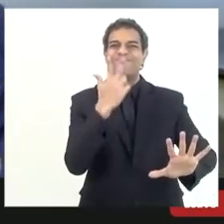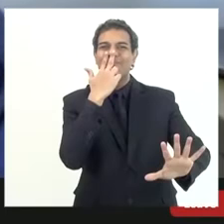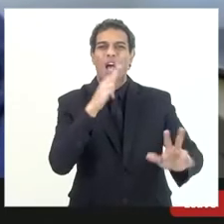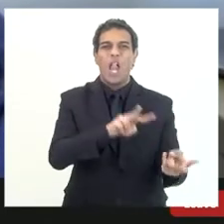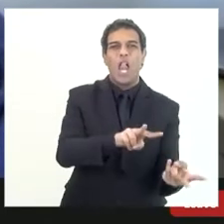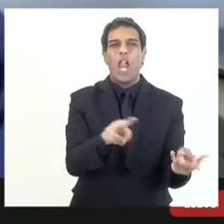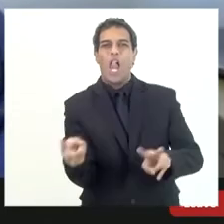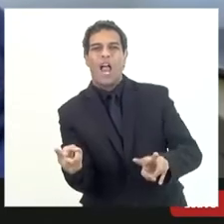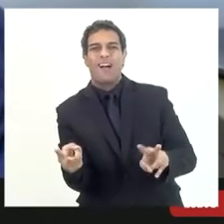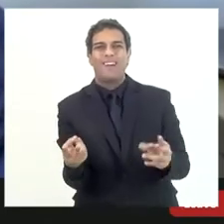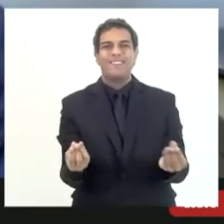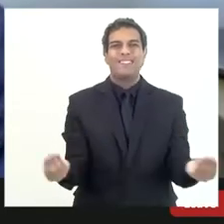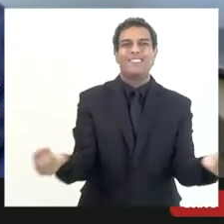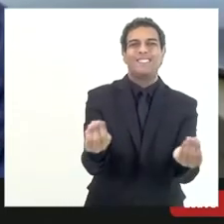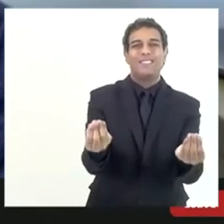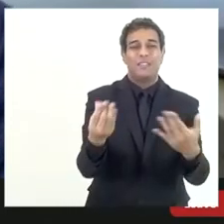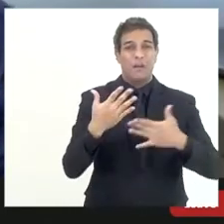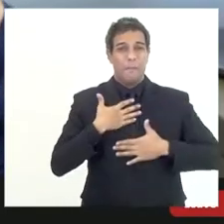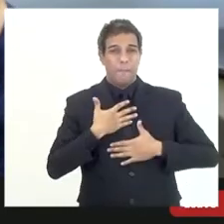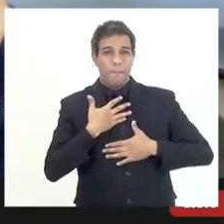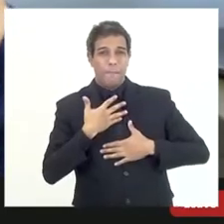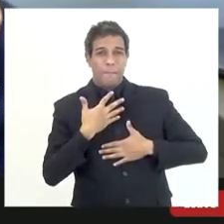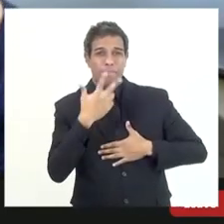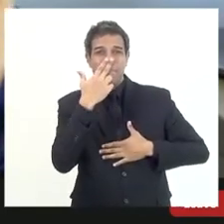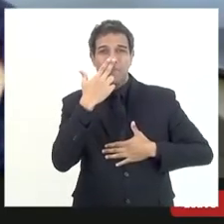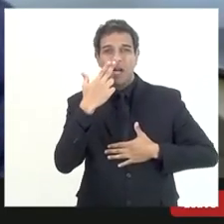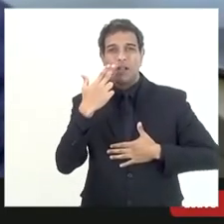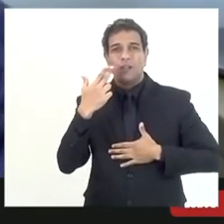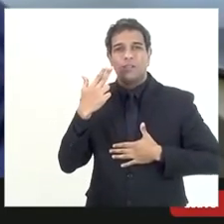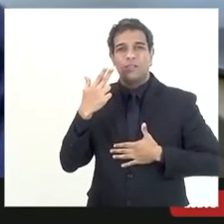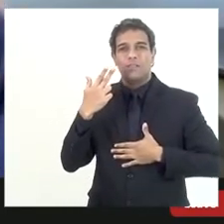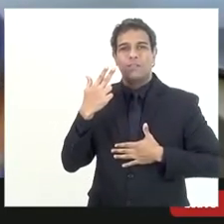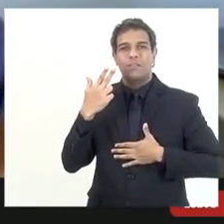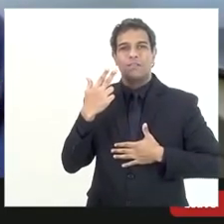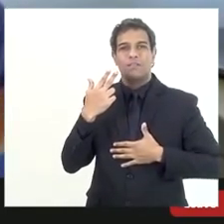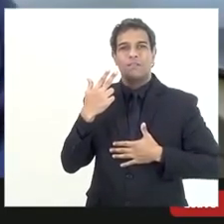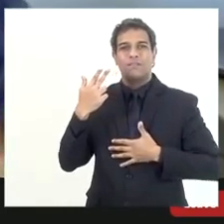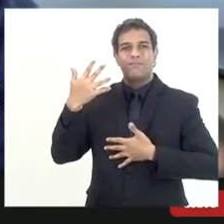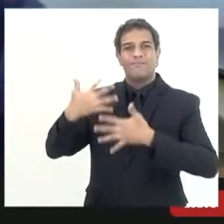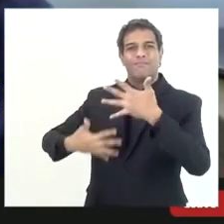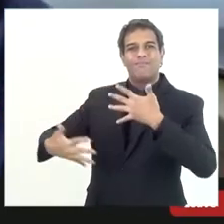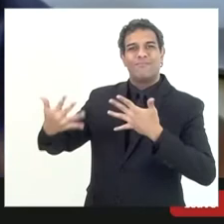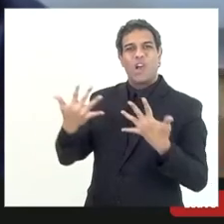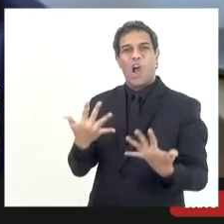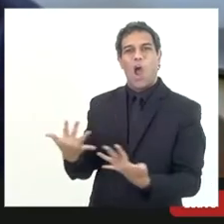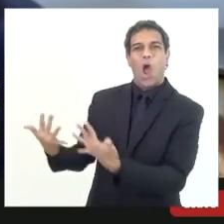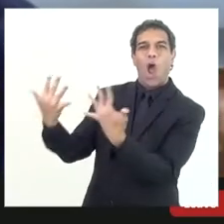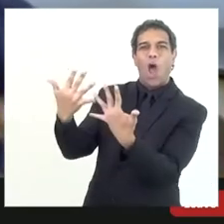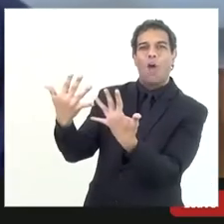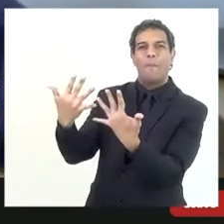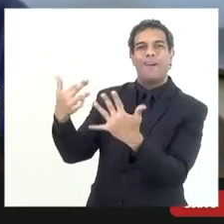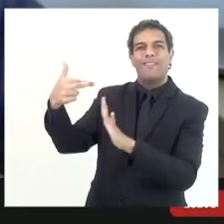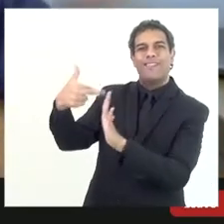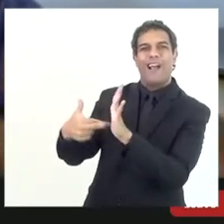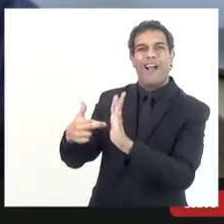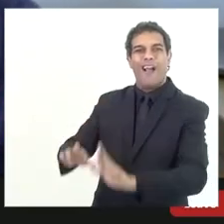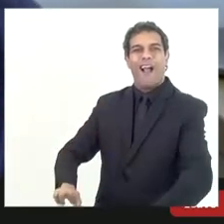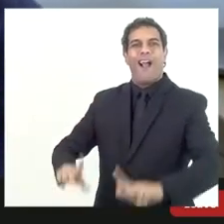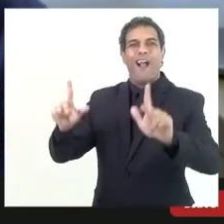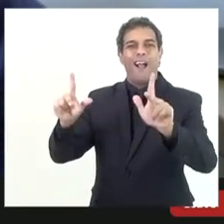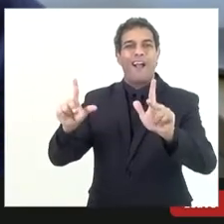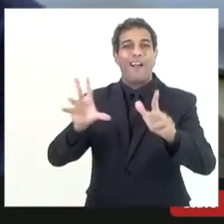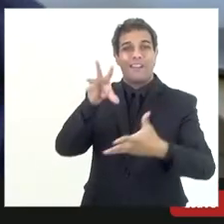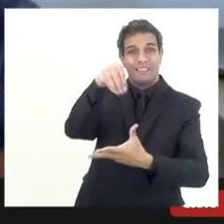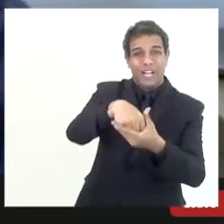ao ouvido popular passa a ser algo irregular do seu ponto de vista